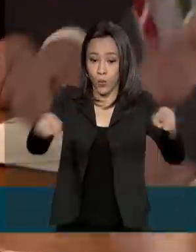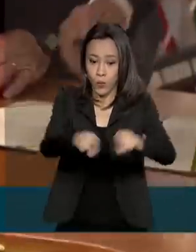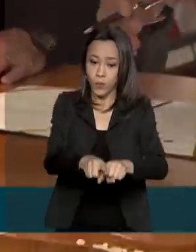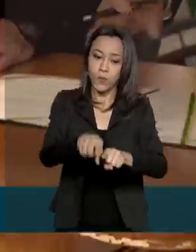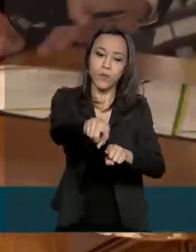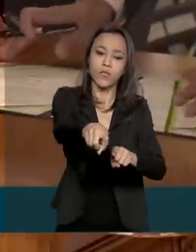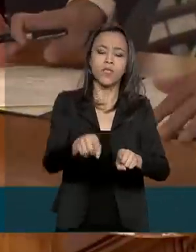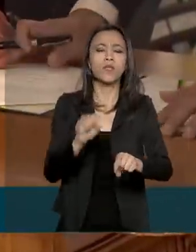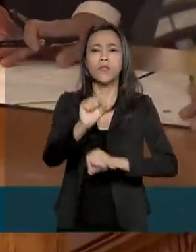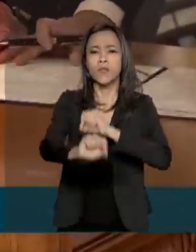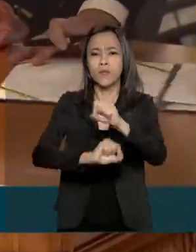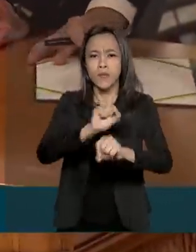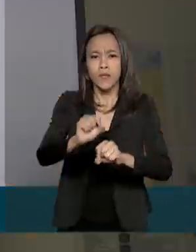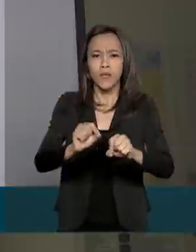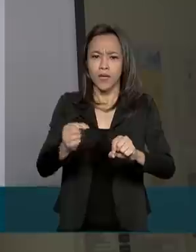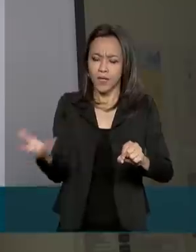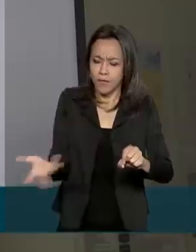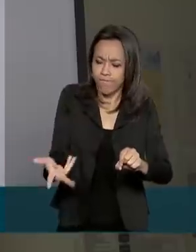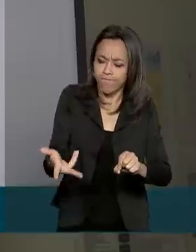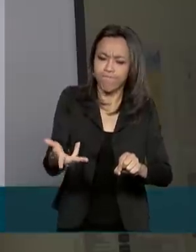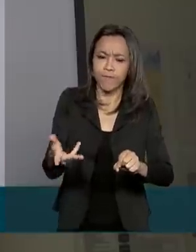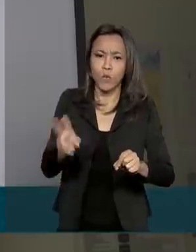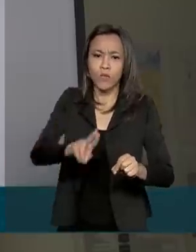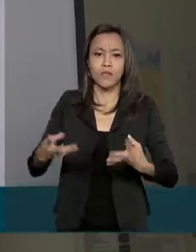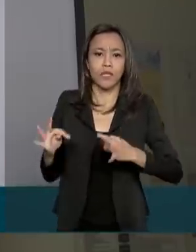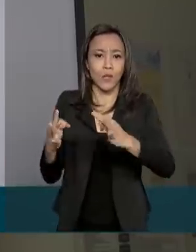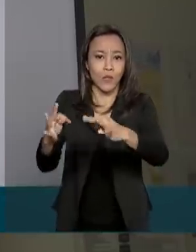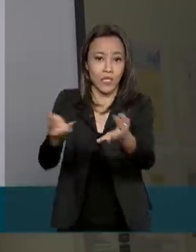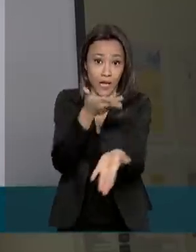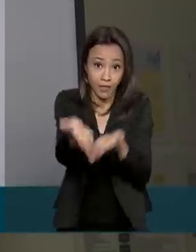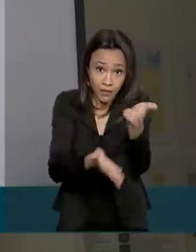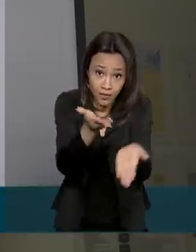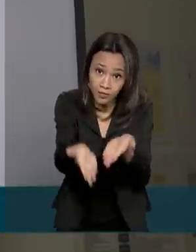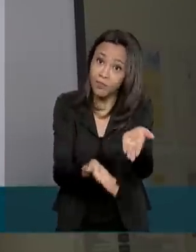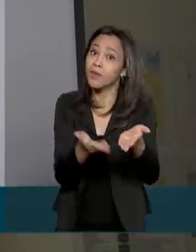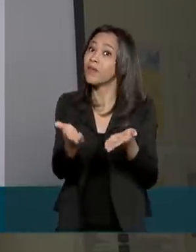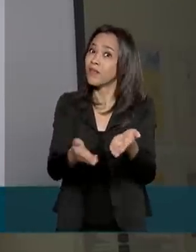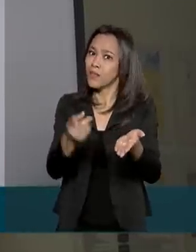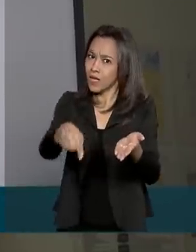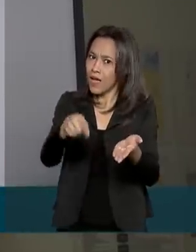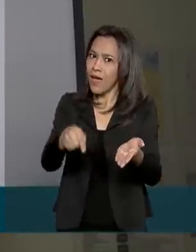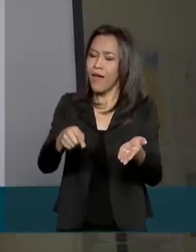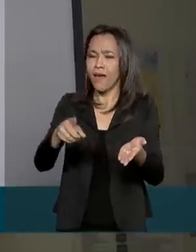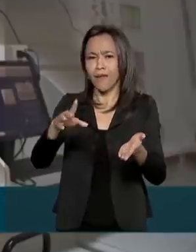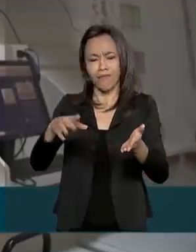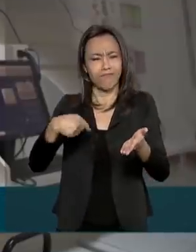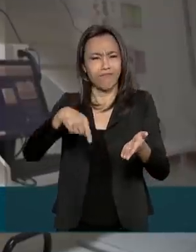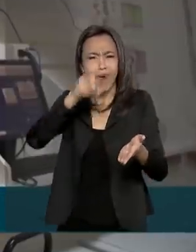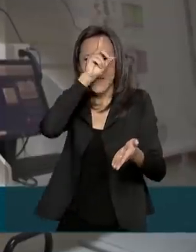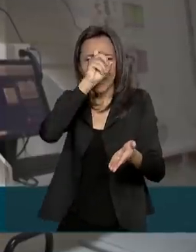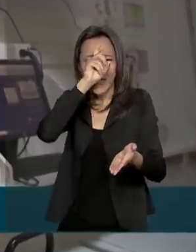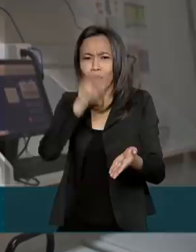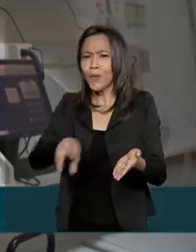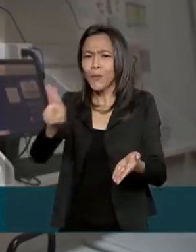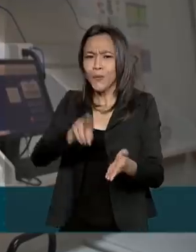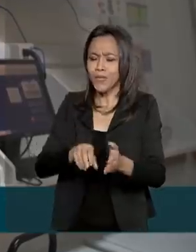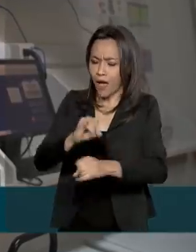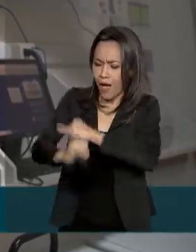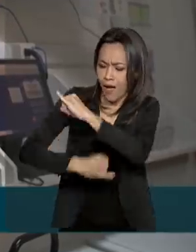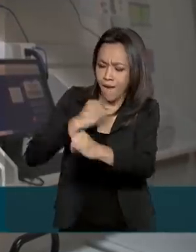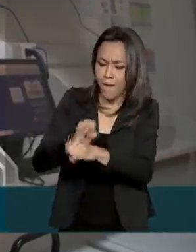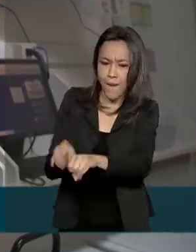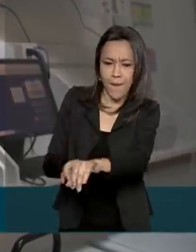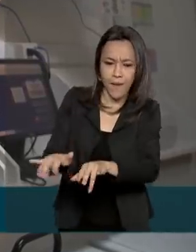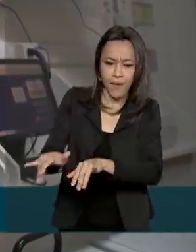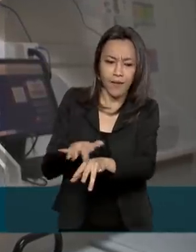modernizem o atendimento médico, criando uma espécie de hospital do futuro, totalmente digital. Entre as novidades